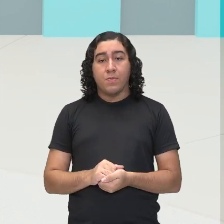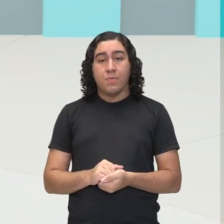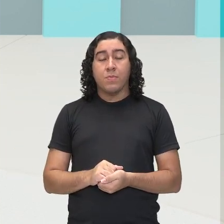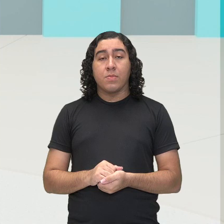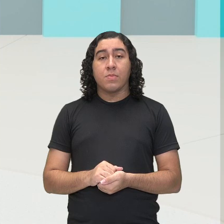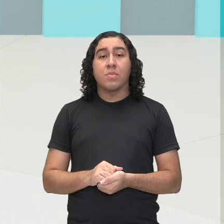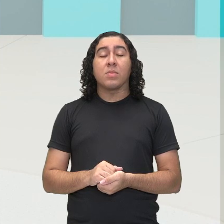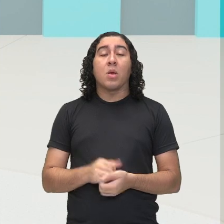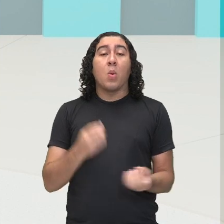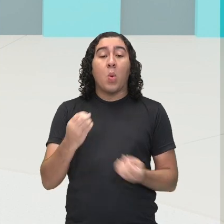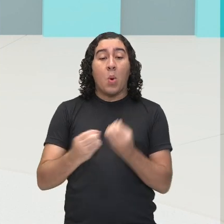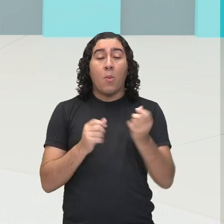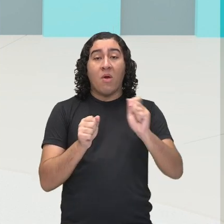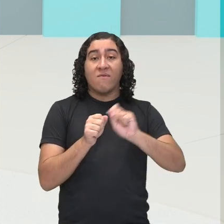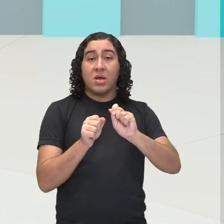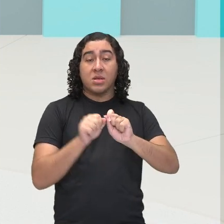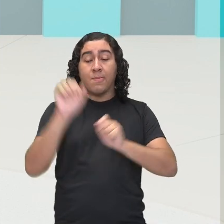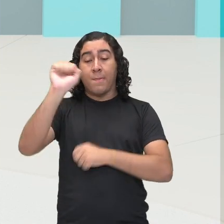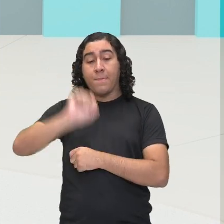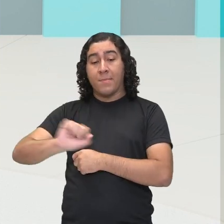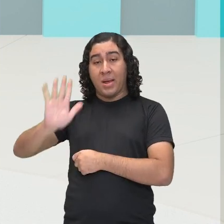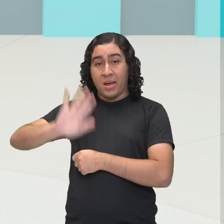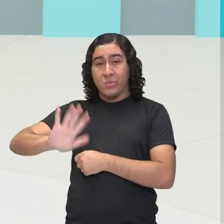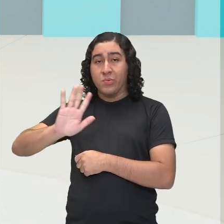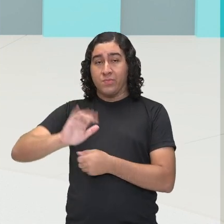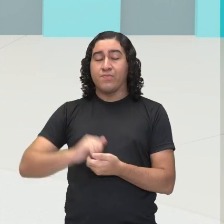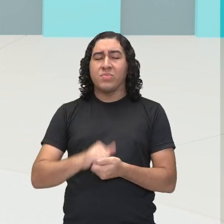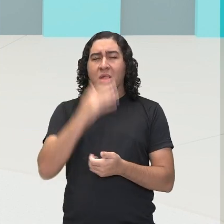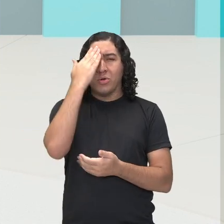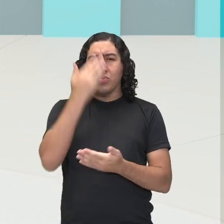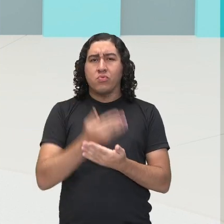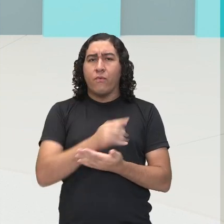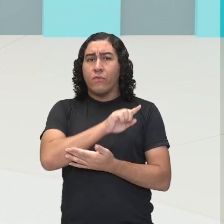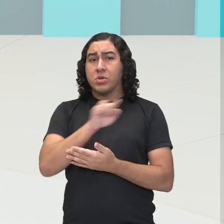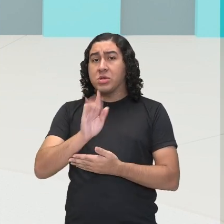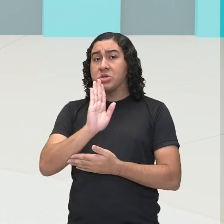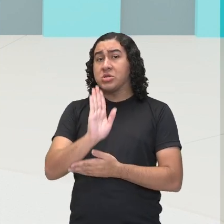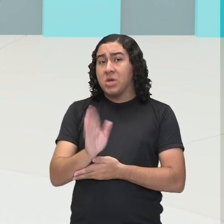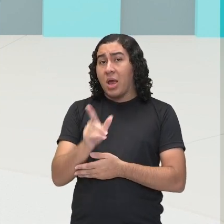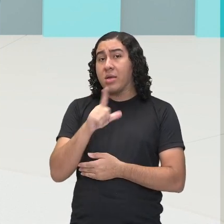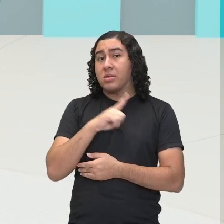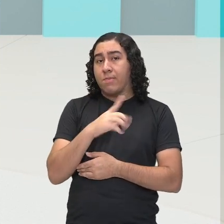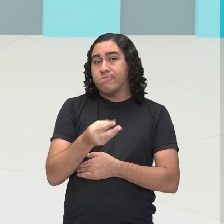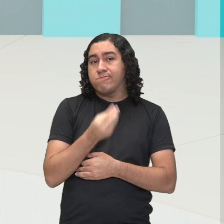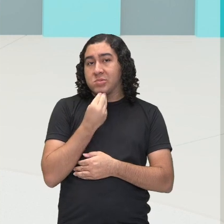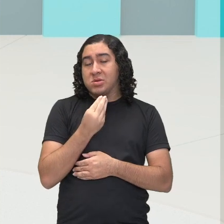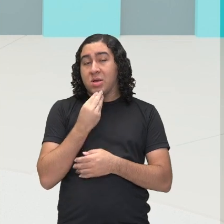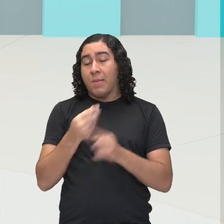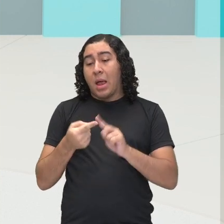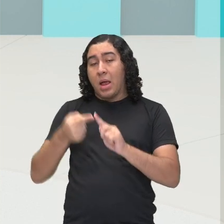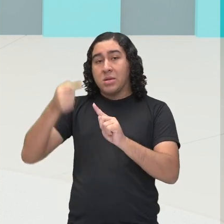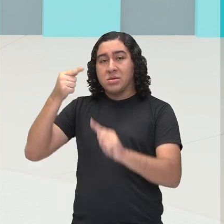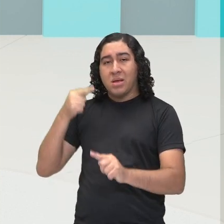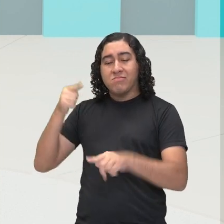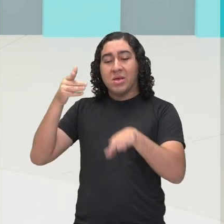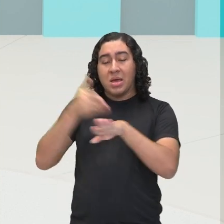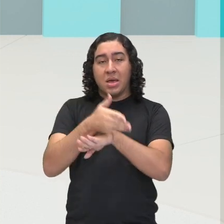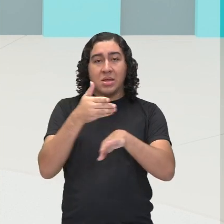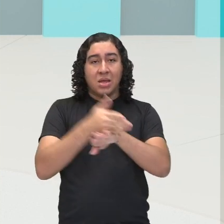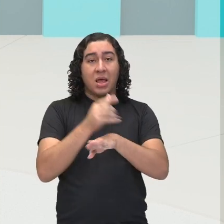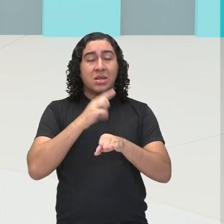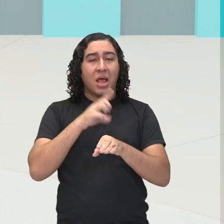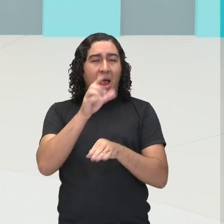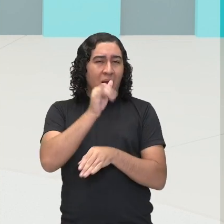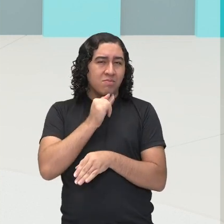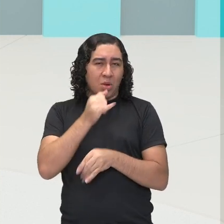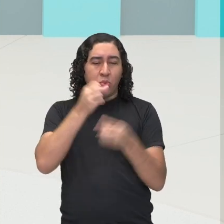imagens. Acredito que vocês já tiveram a oportunidade de entrar em uma galeria de